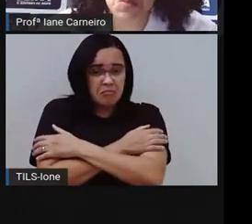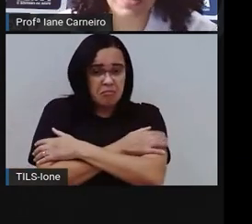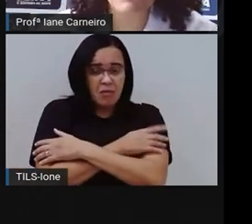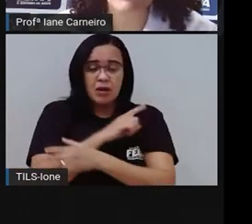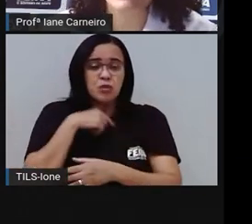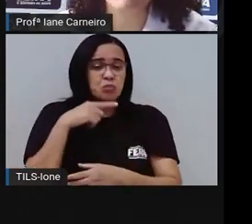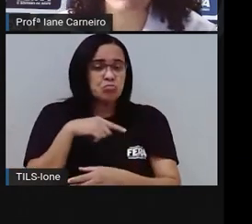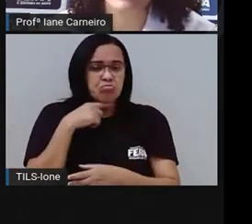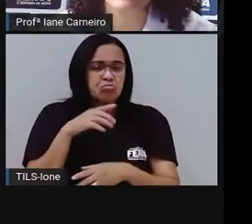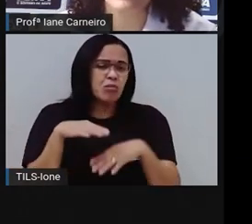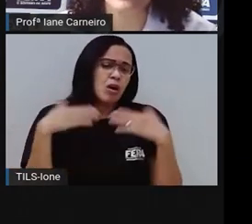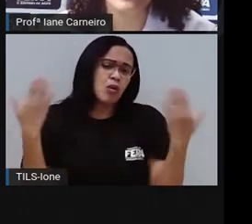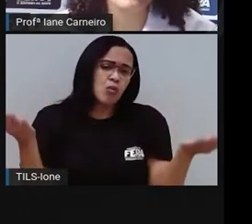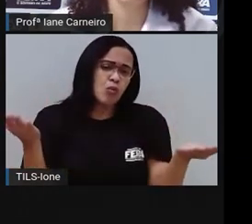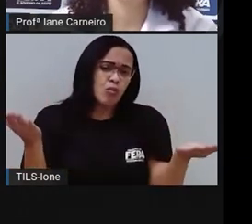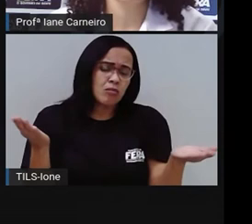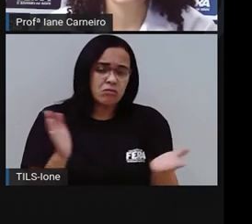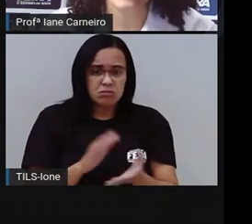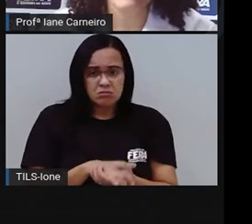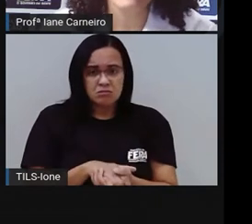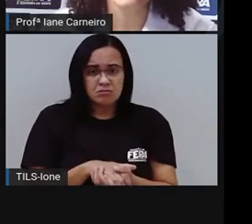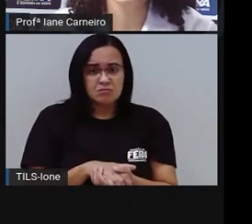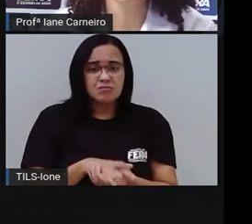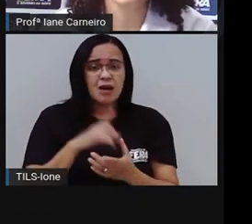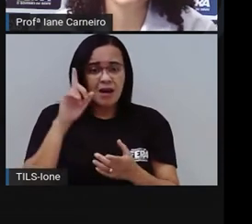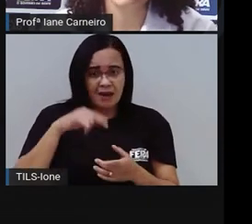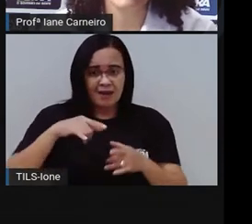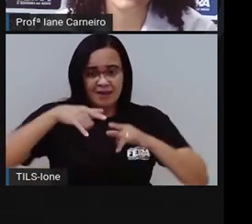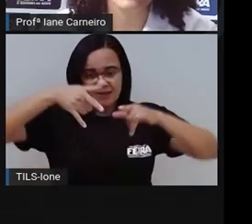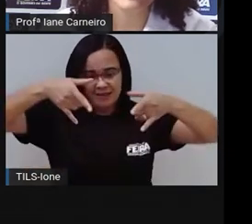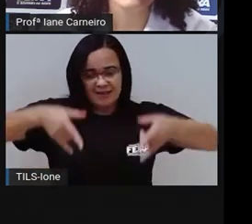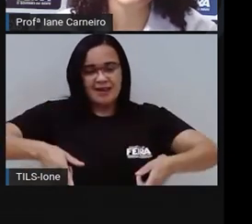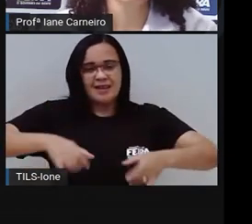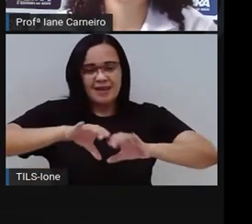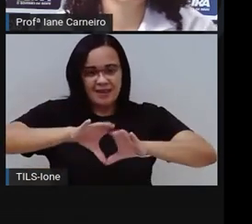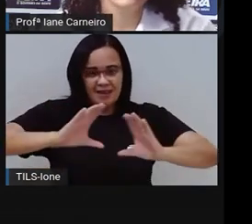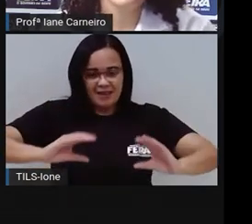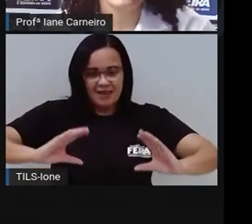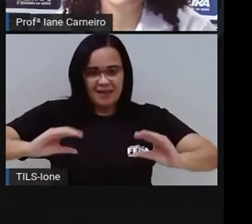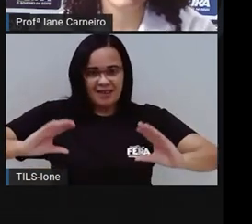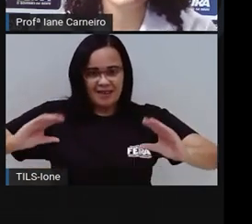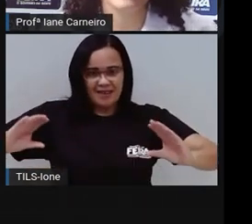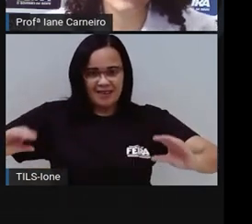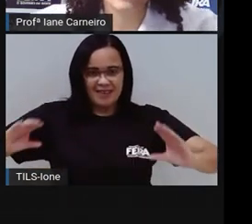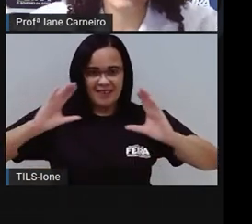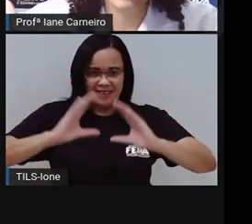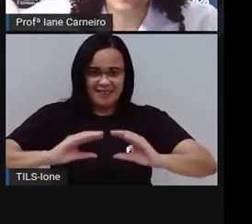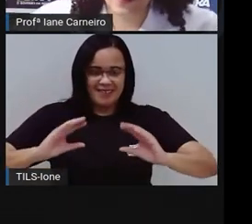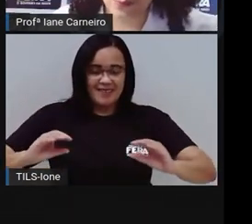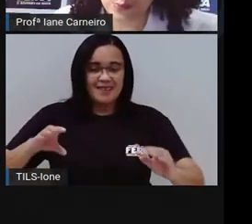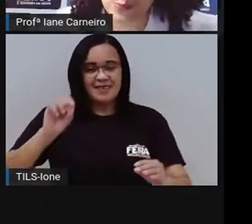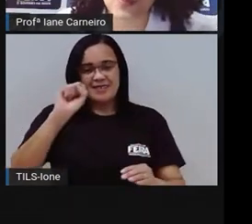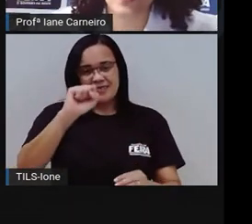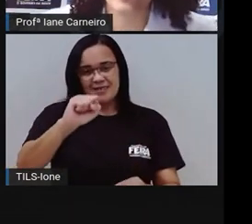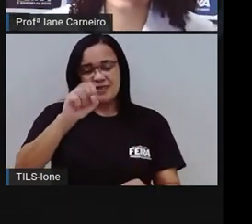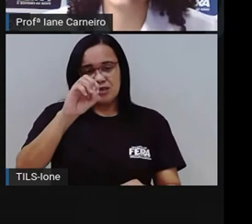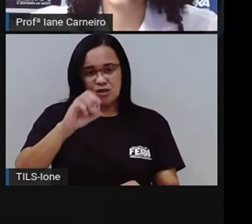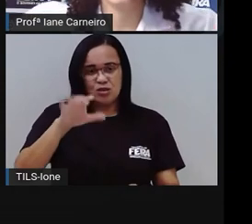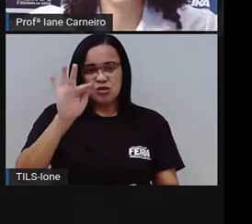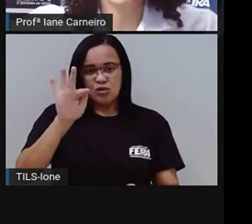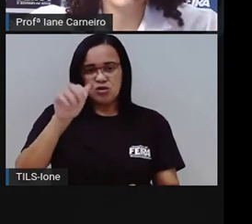Não lembro esse colega. Ah, o sofá é mesmo. Ó, tem perna. E abraça com os